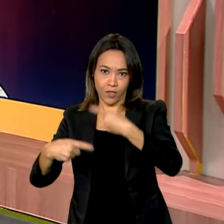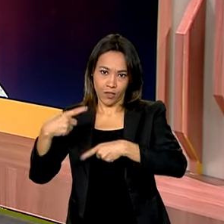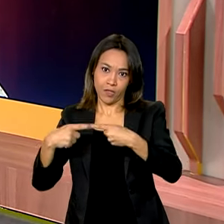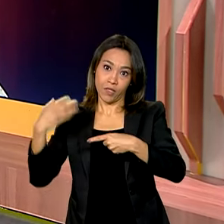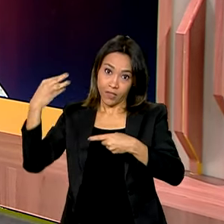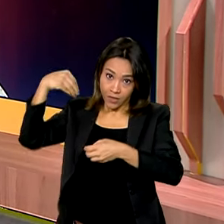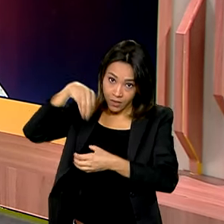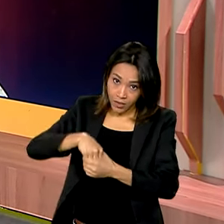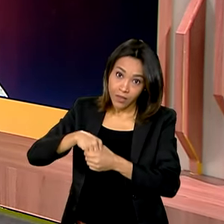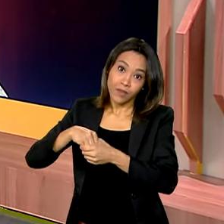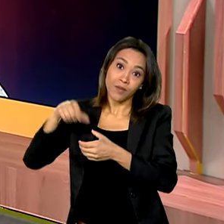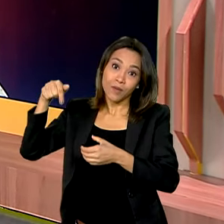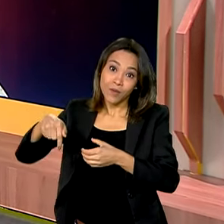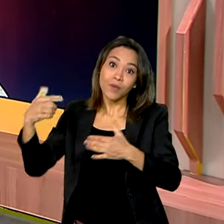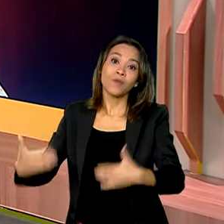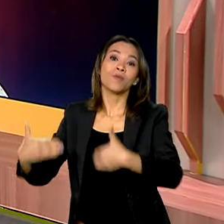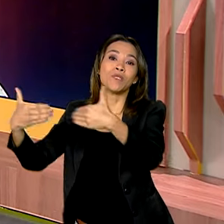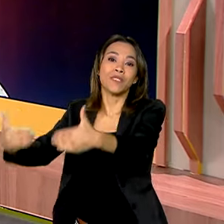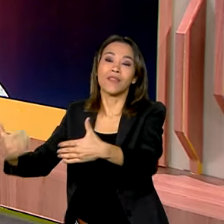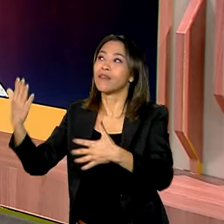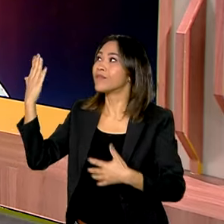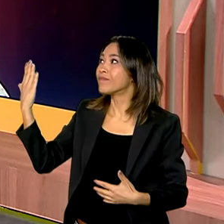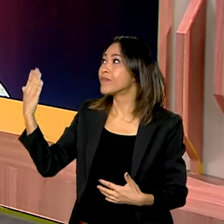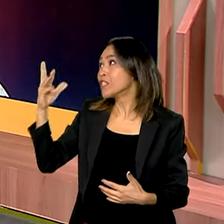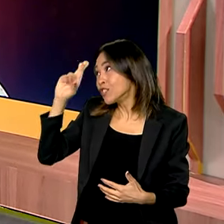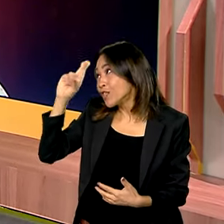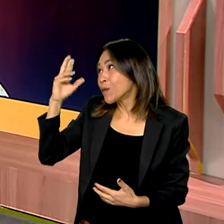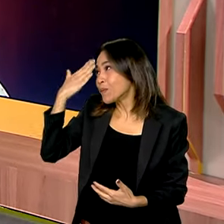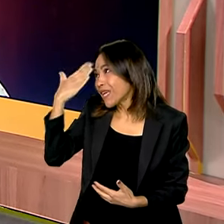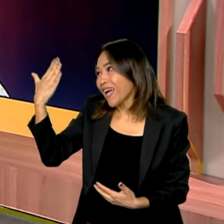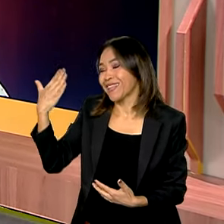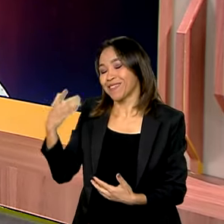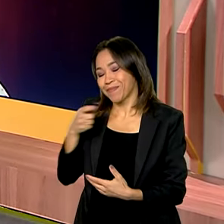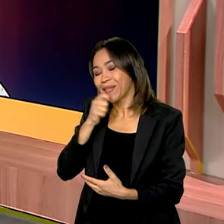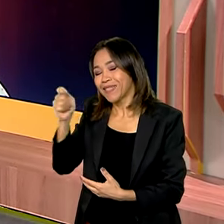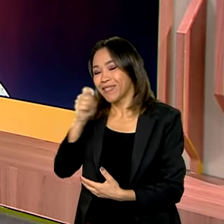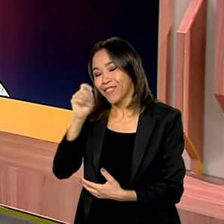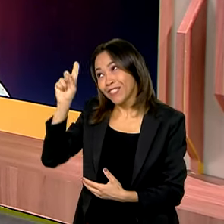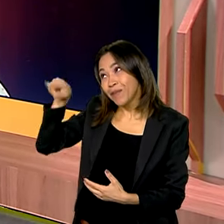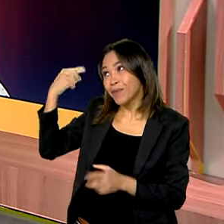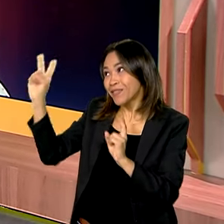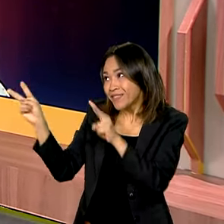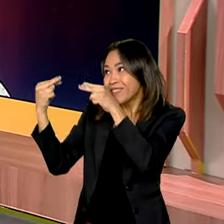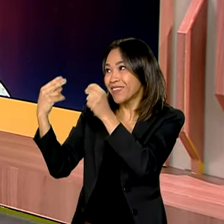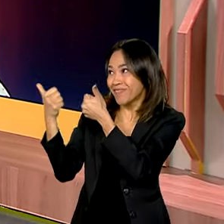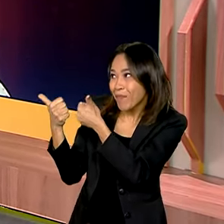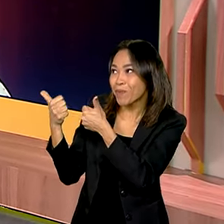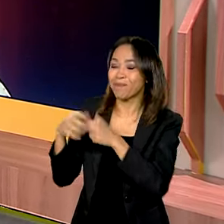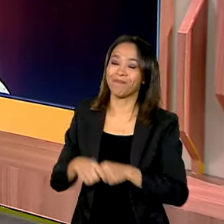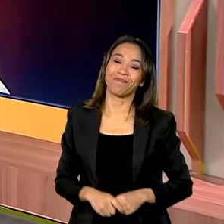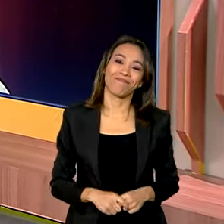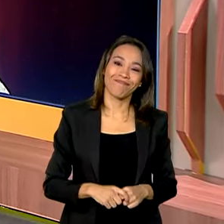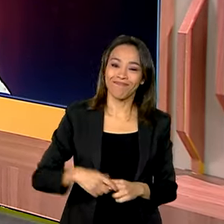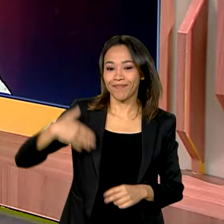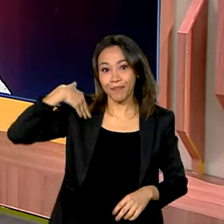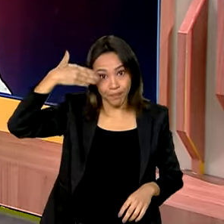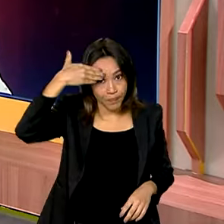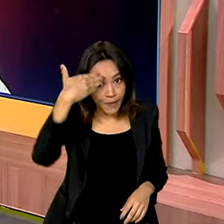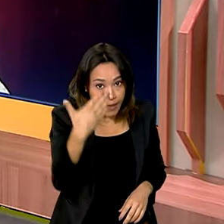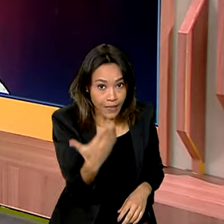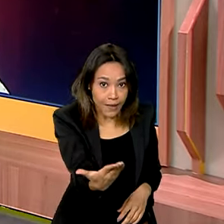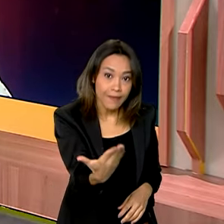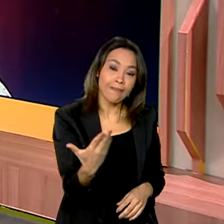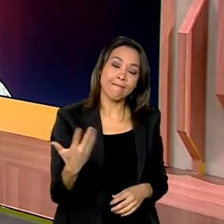e Pecuária. Diretor, muito obrigada pela entrevista e eu aguardo o senhor numa próxima oportunidade. Obrigado, Vanessa.